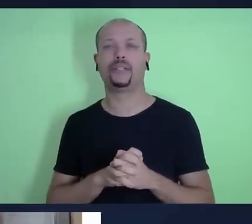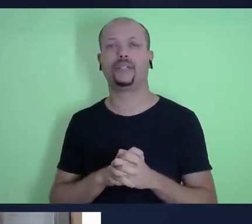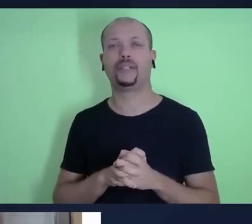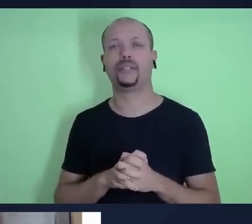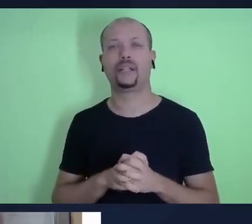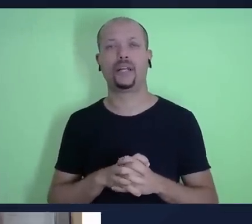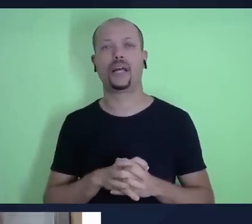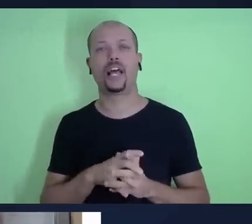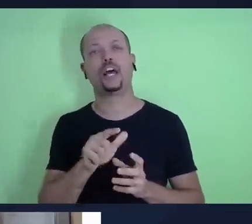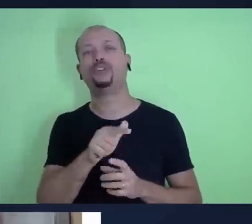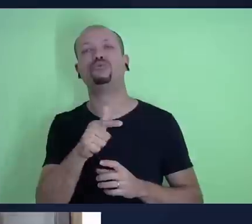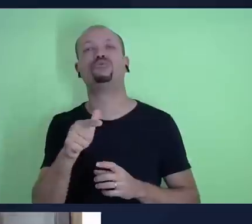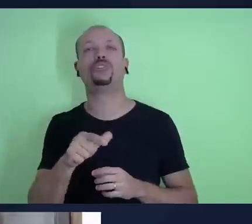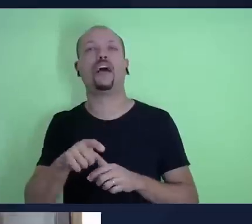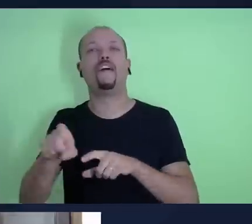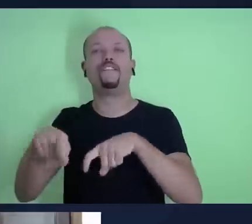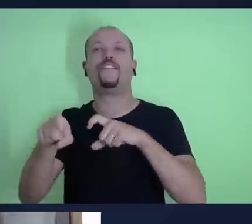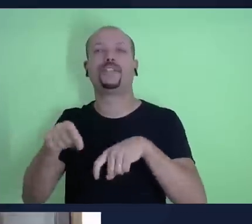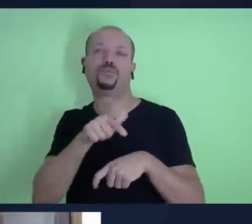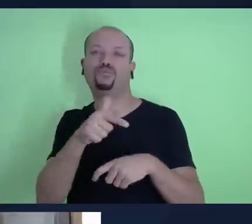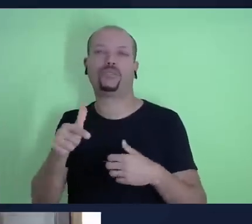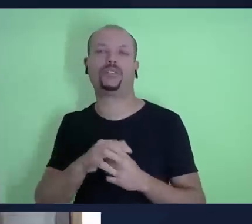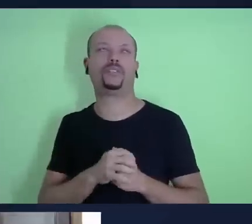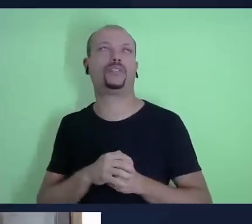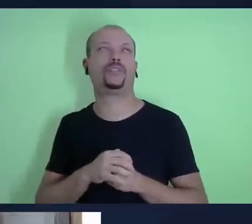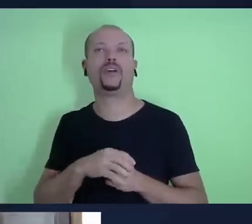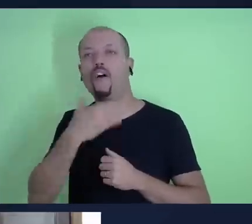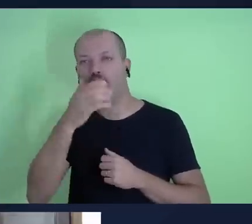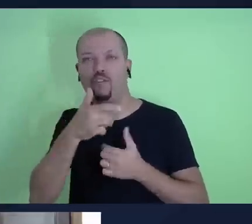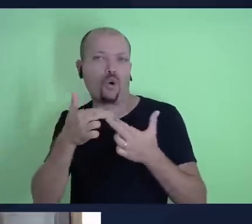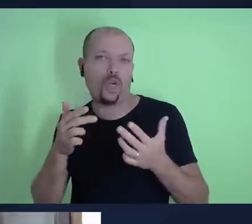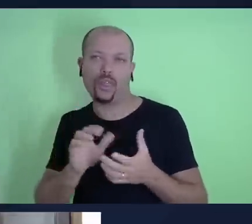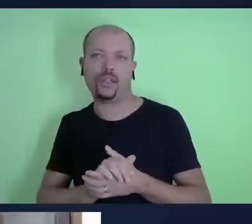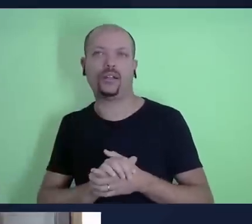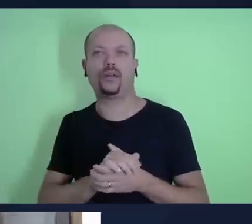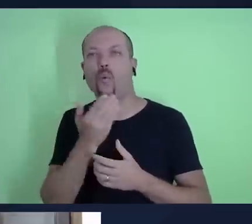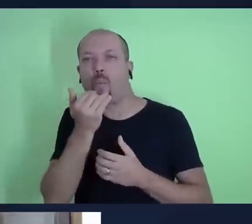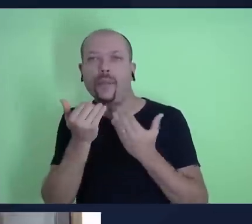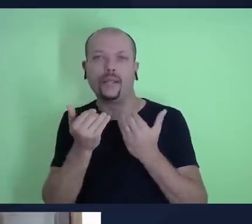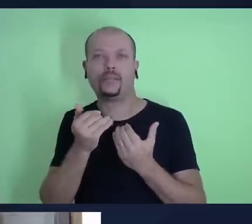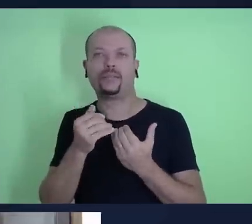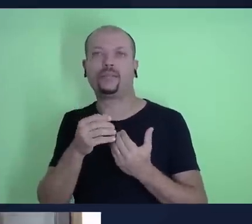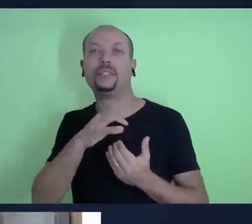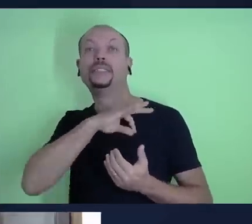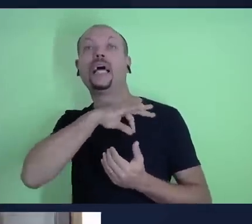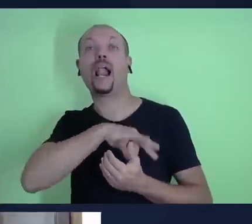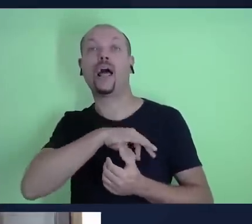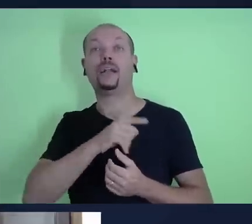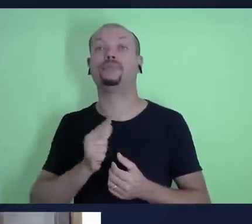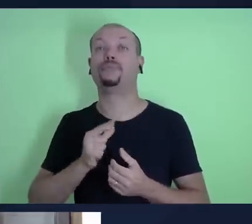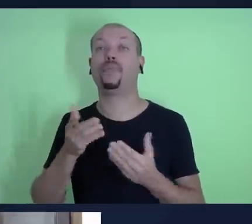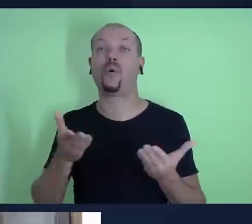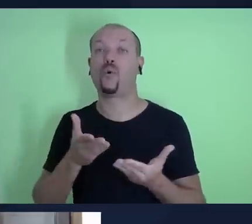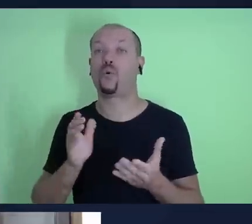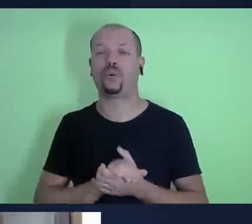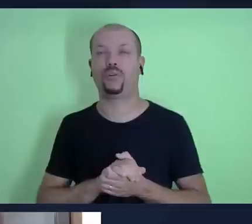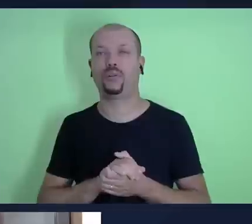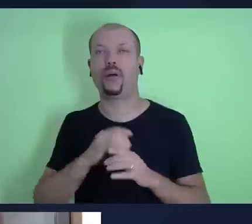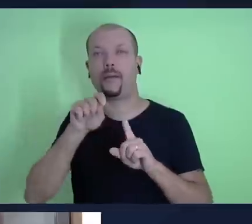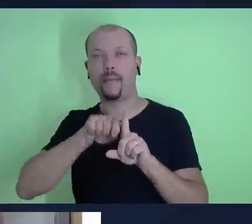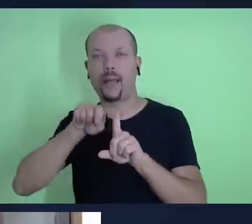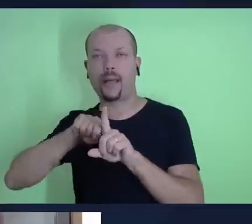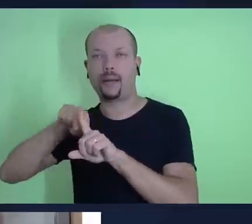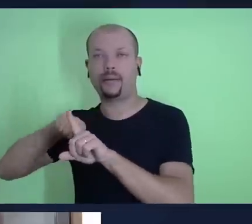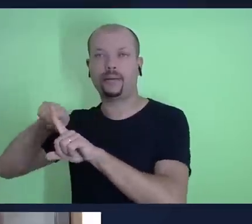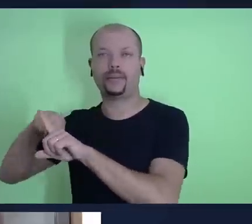não recebo frutas, em alimento, em comida, eu recebo um salário todos os meses, só